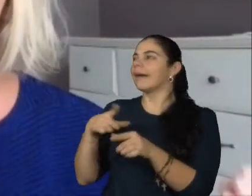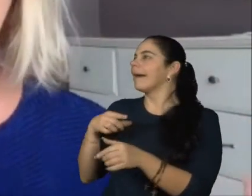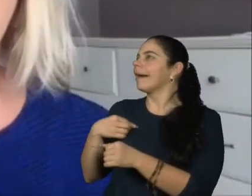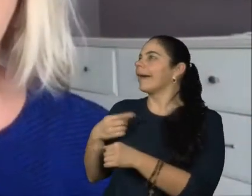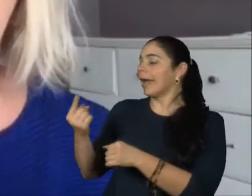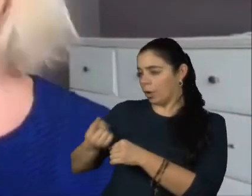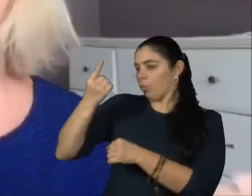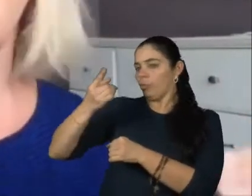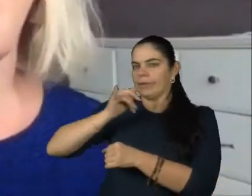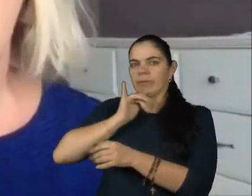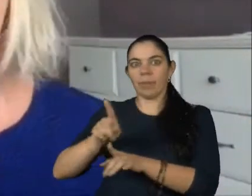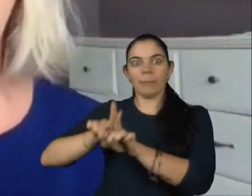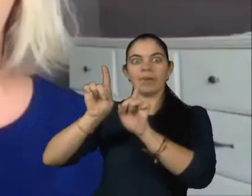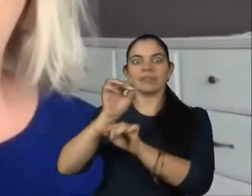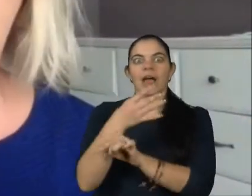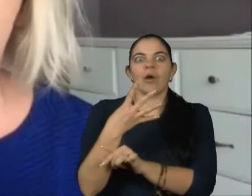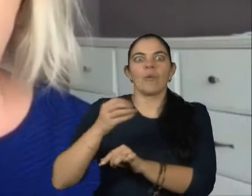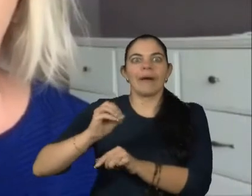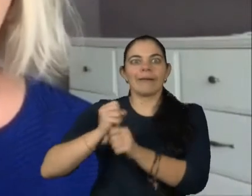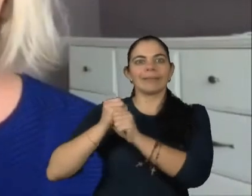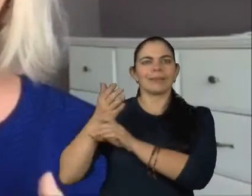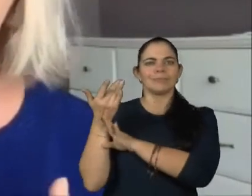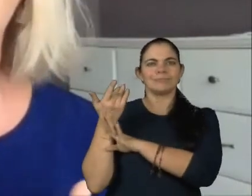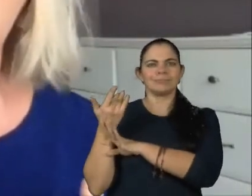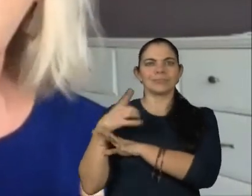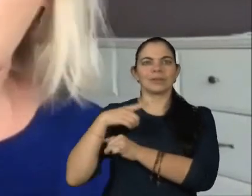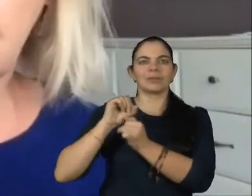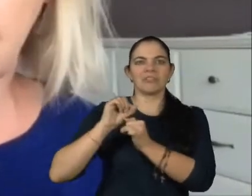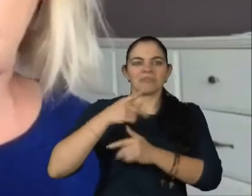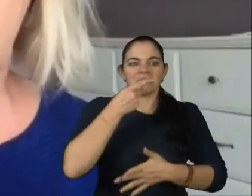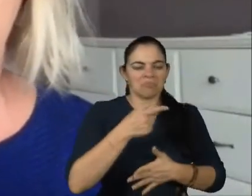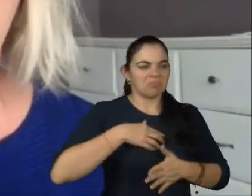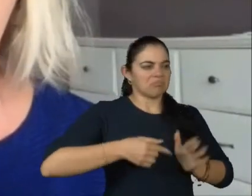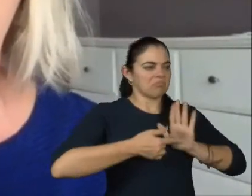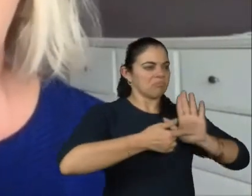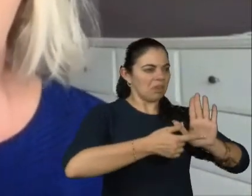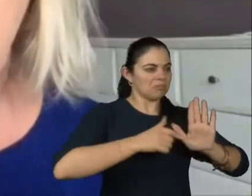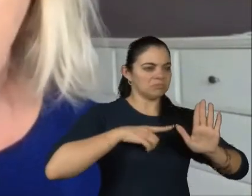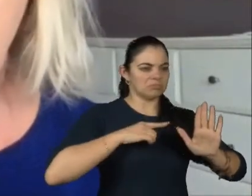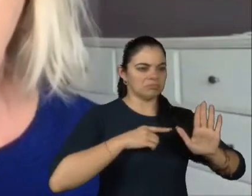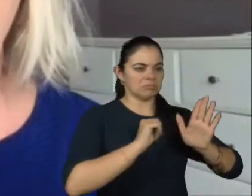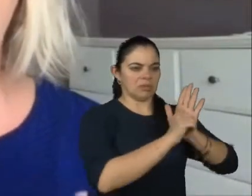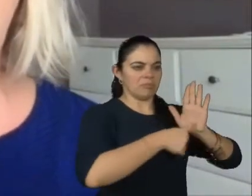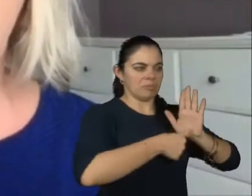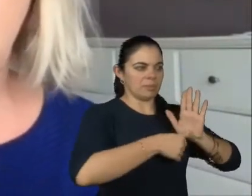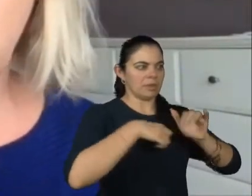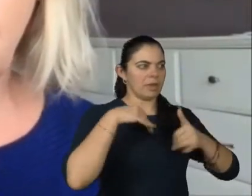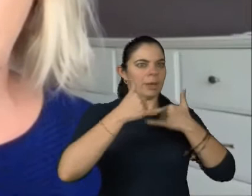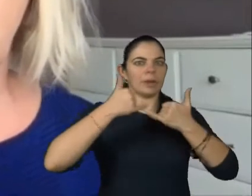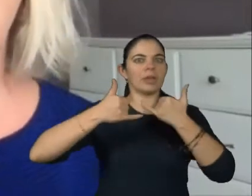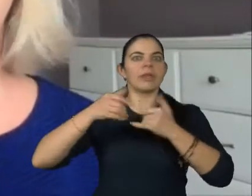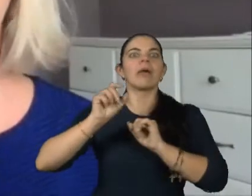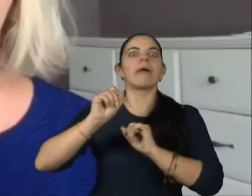exceções, há 40 anos atrás, o que nós tínhamos de imagem pública de uma pessoa com síndrome de Down, a brincadeira que eu